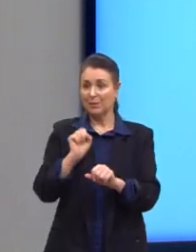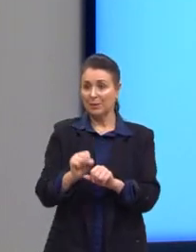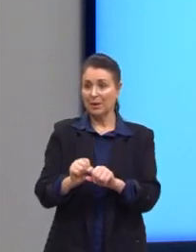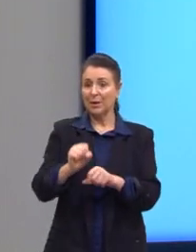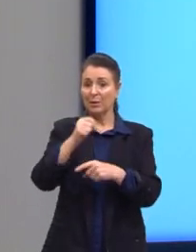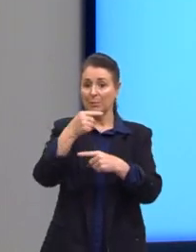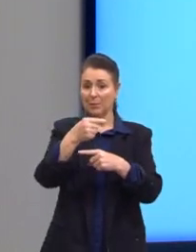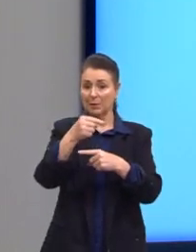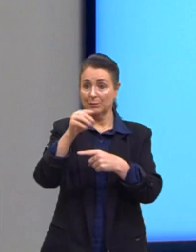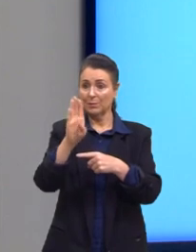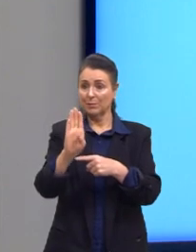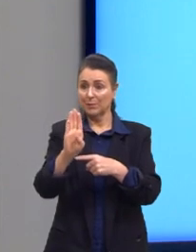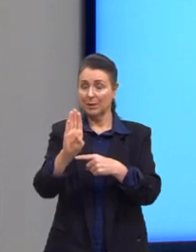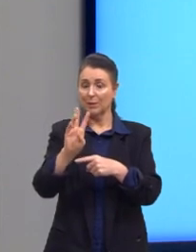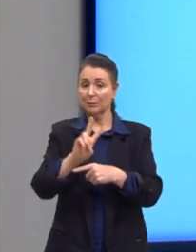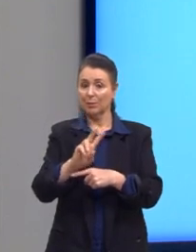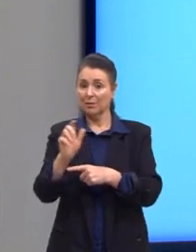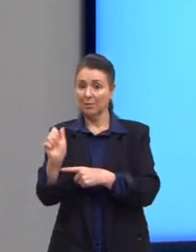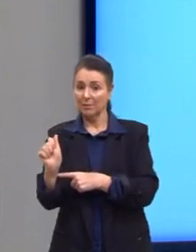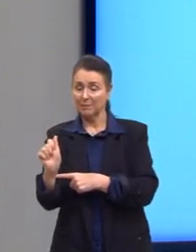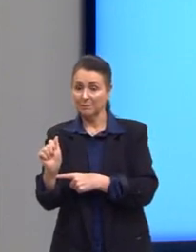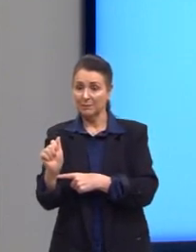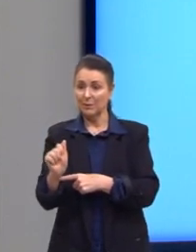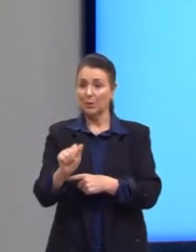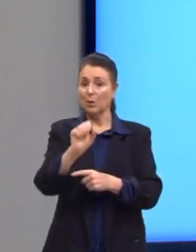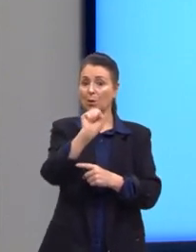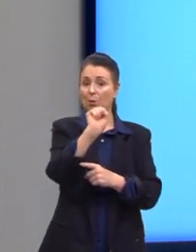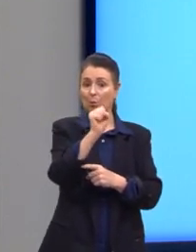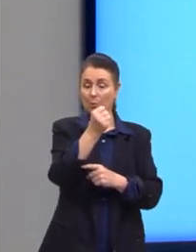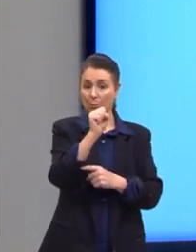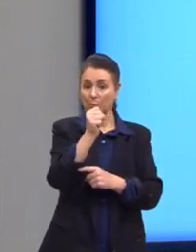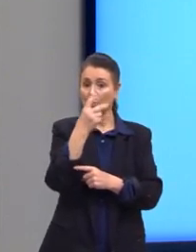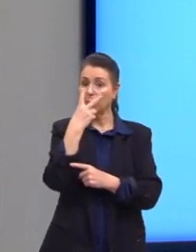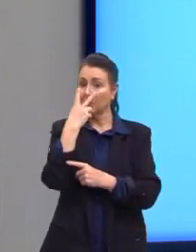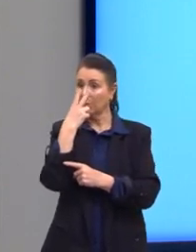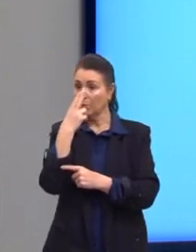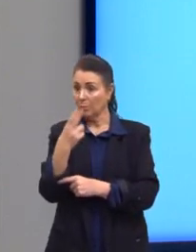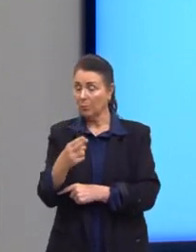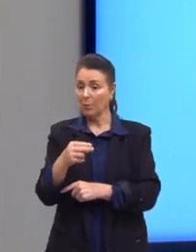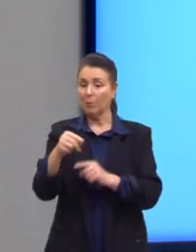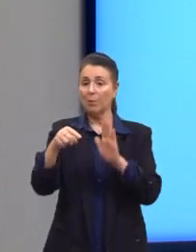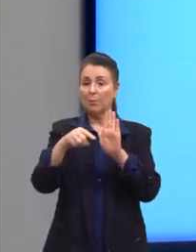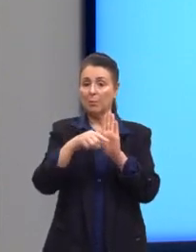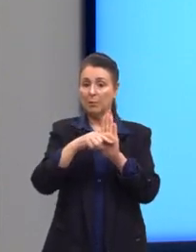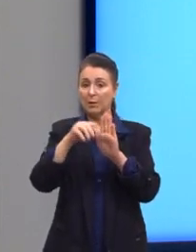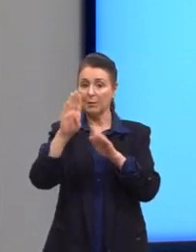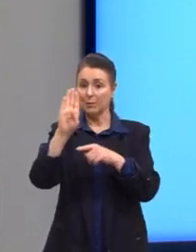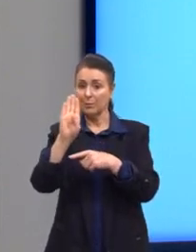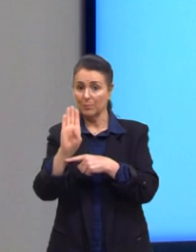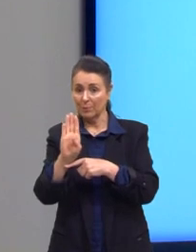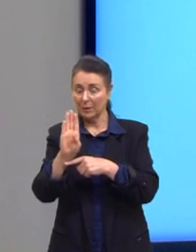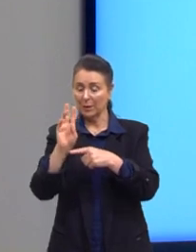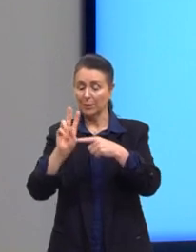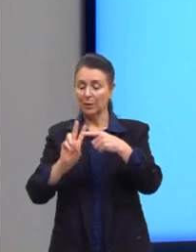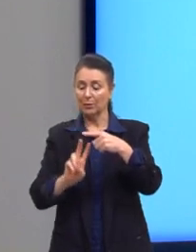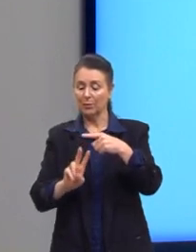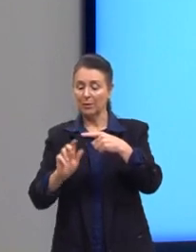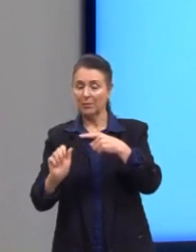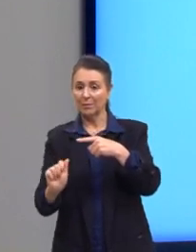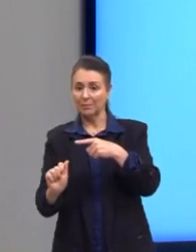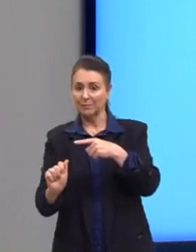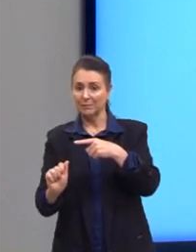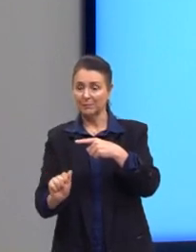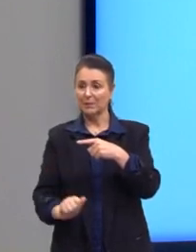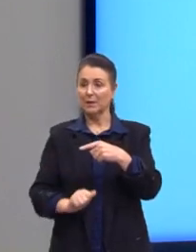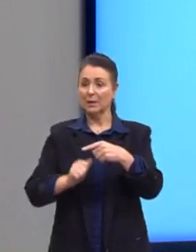x vértice vale 8. Portanto, 8 é igual a menos b sobre 2a. Nós temos aqui, né,